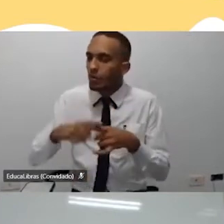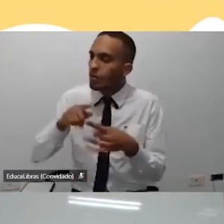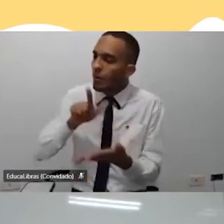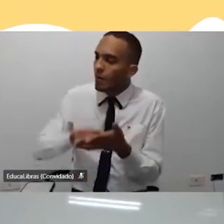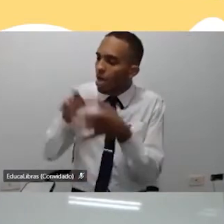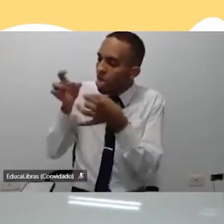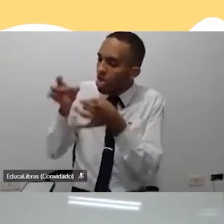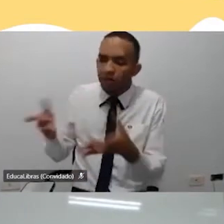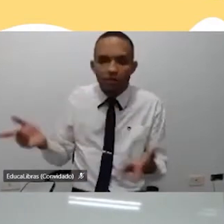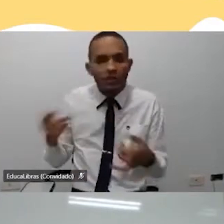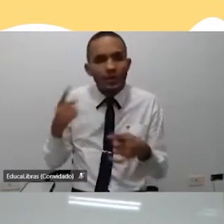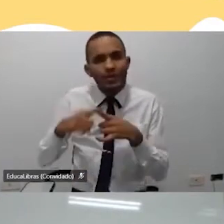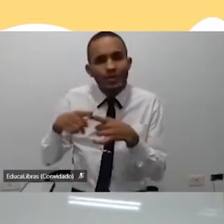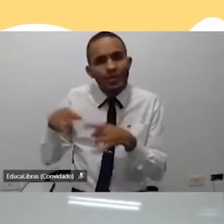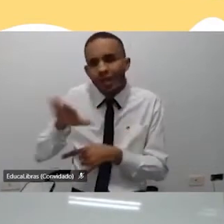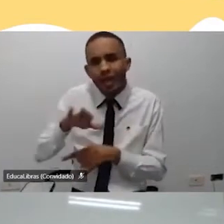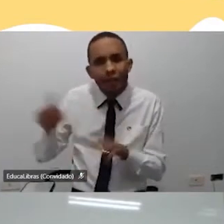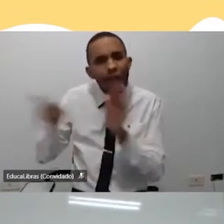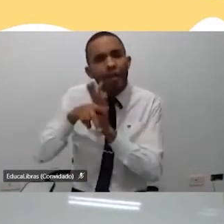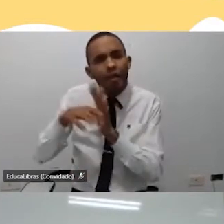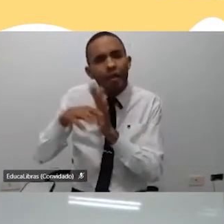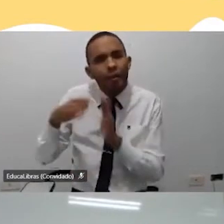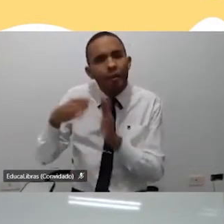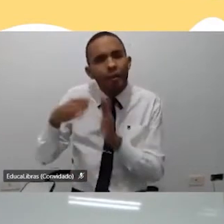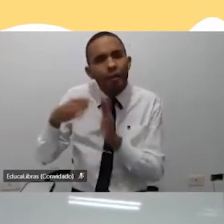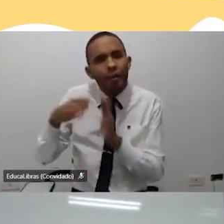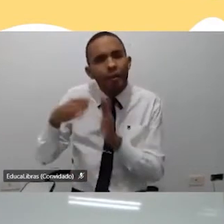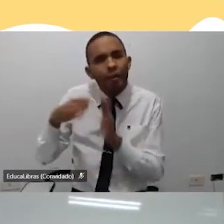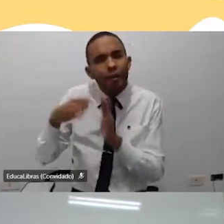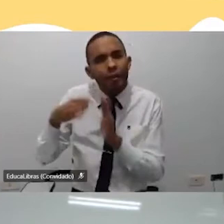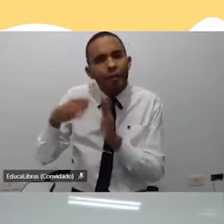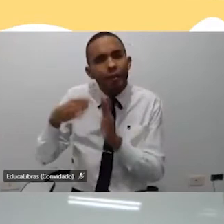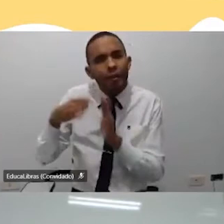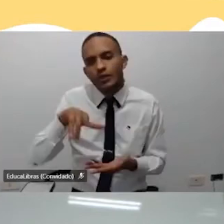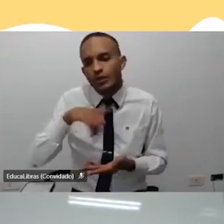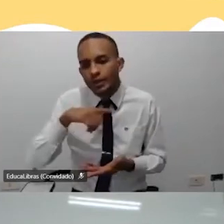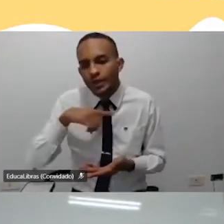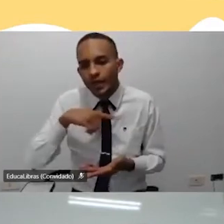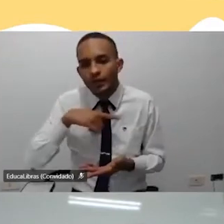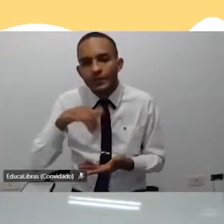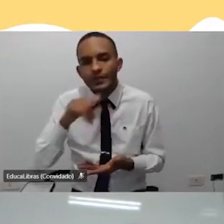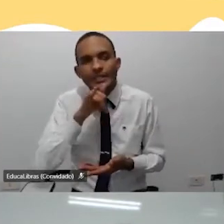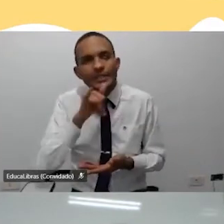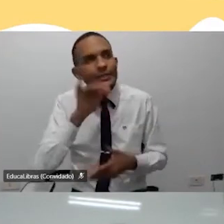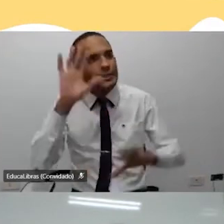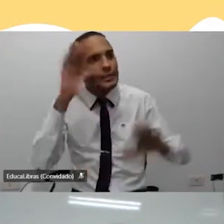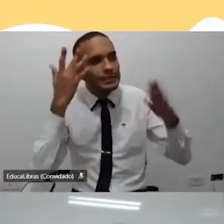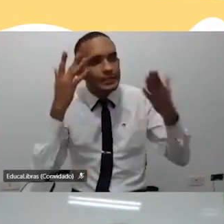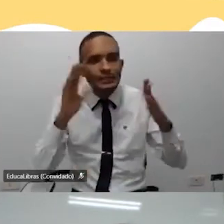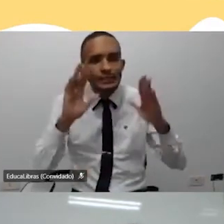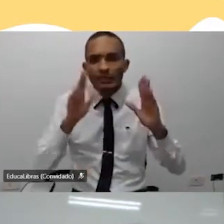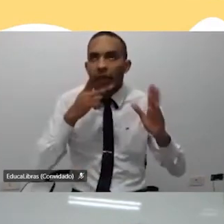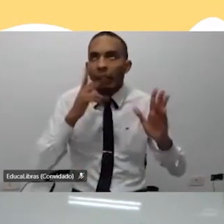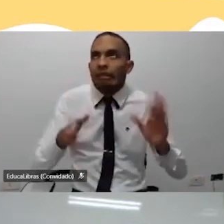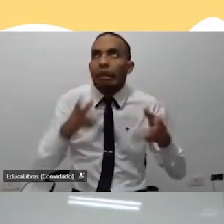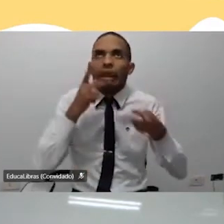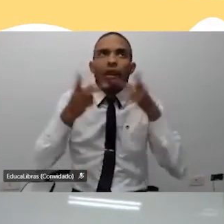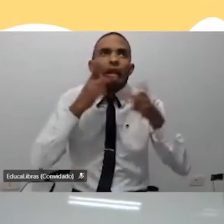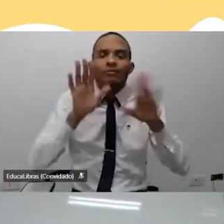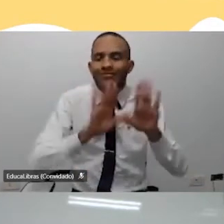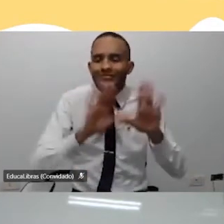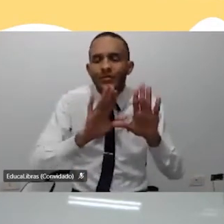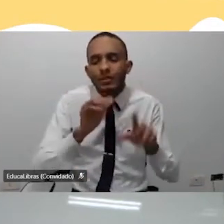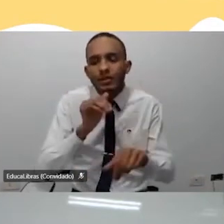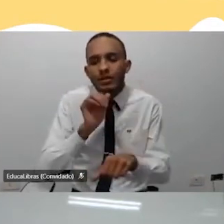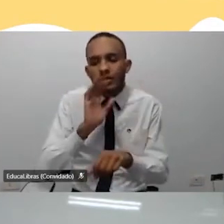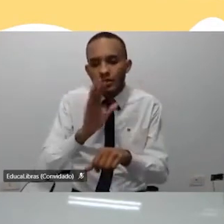chão, porque aquele é o meu espaço. A gente tem aqui o Oasis, eu já estou parando de falar, viu, gente? Mas a